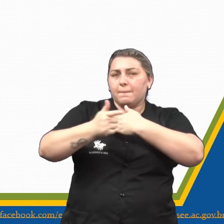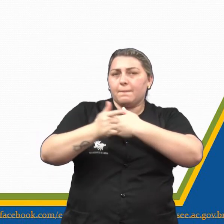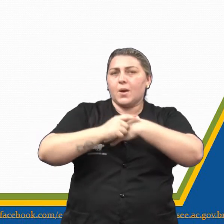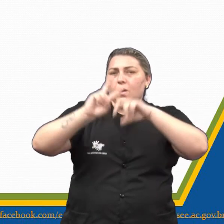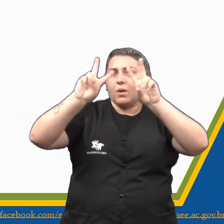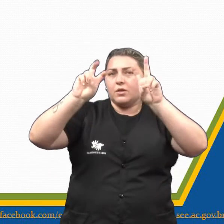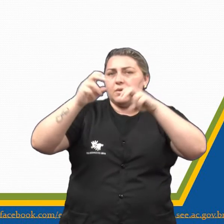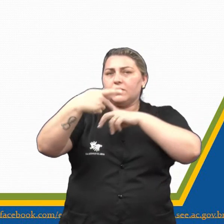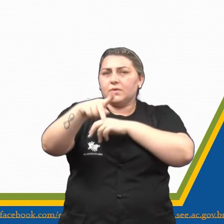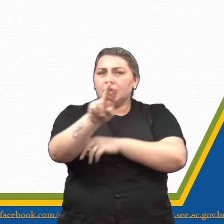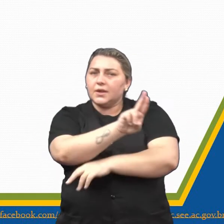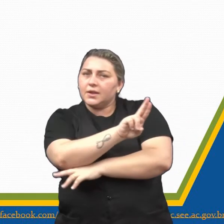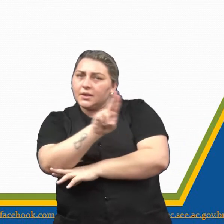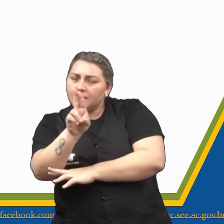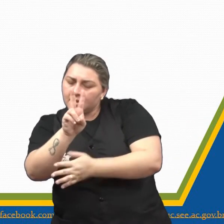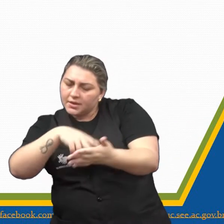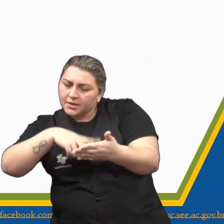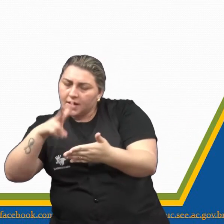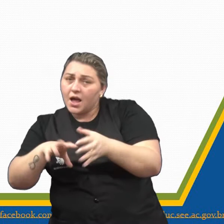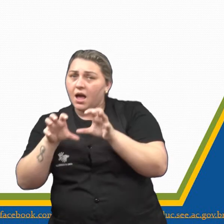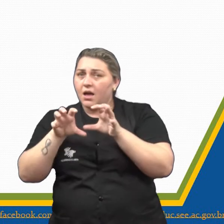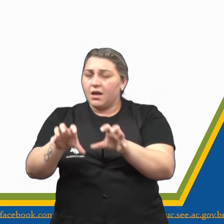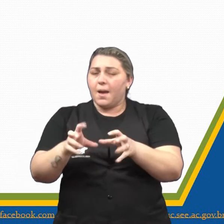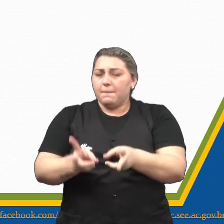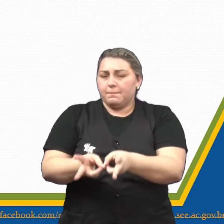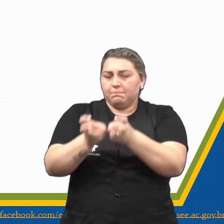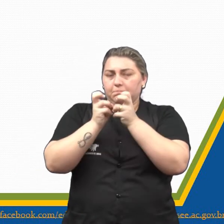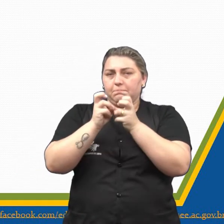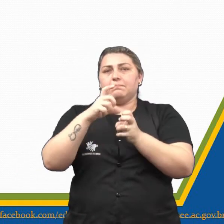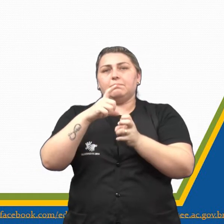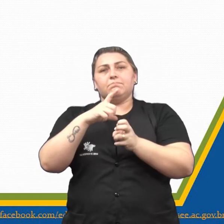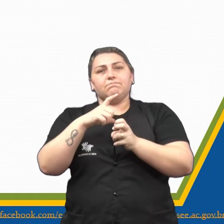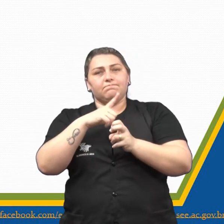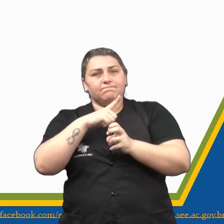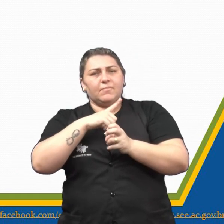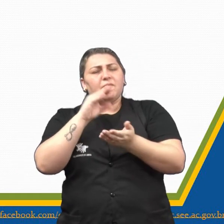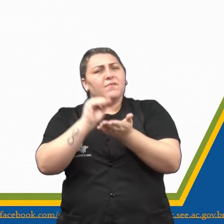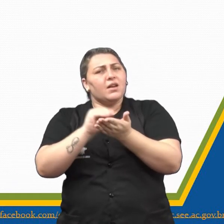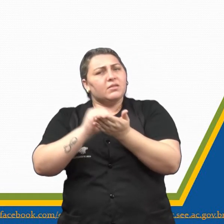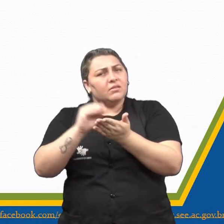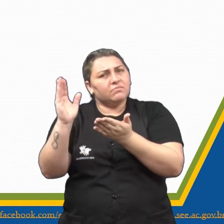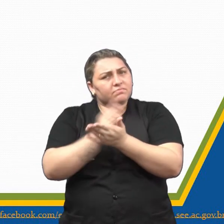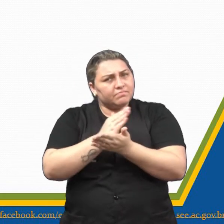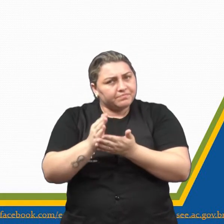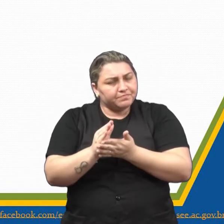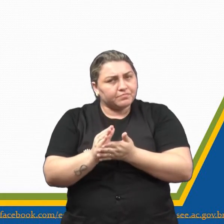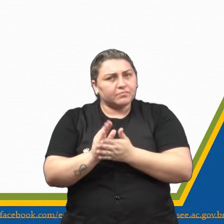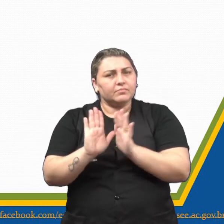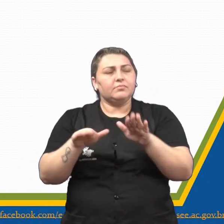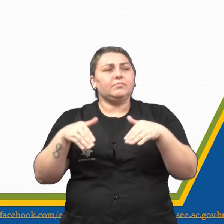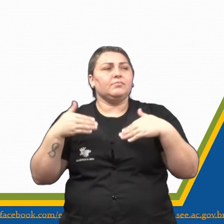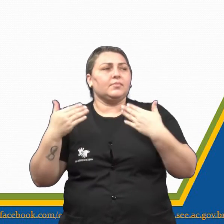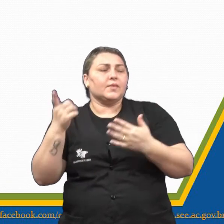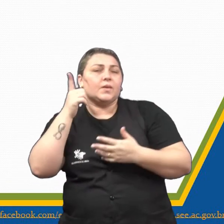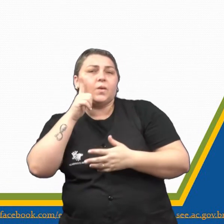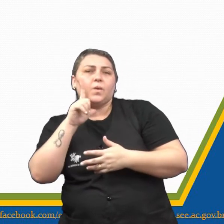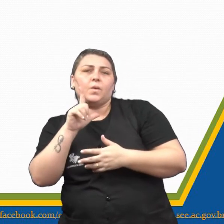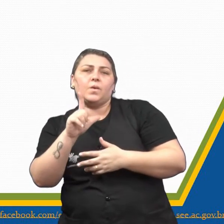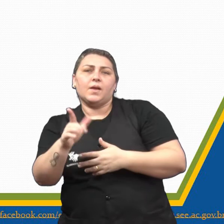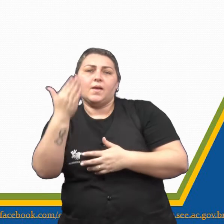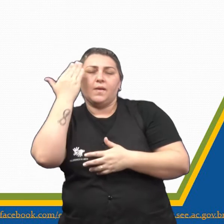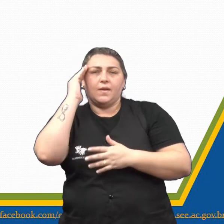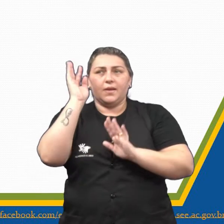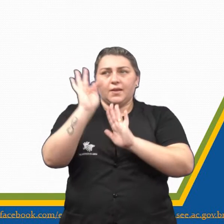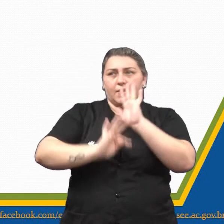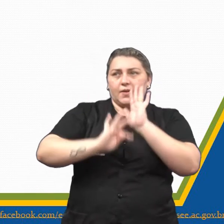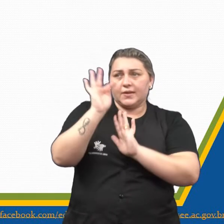que você leu. Assim, você vai perceber se ficou algo faltando e até que ponto você conseguiu compreender